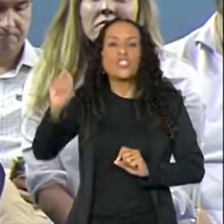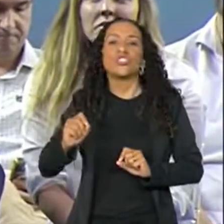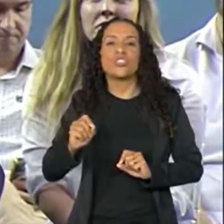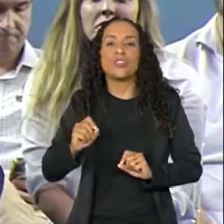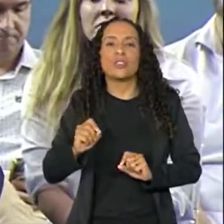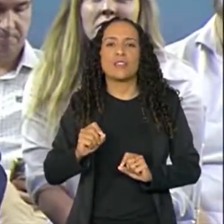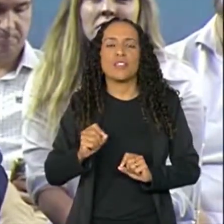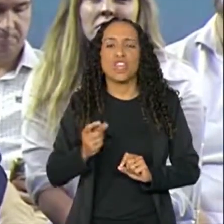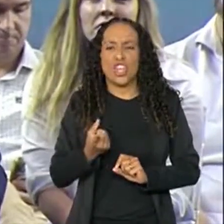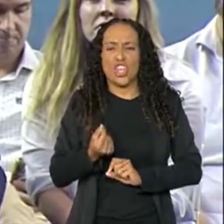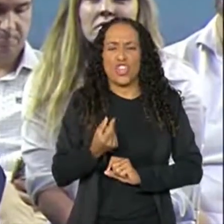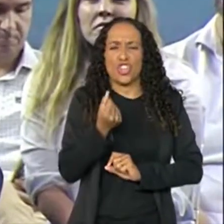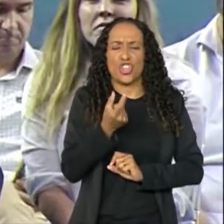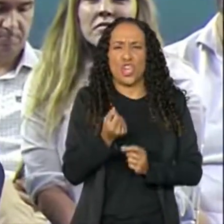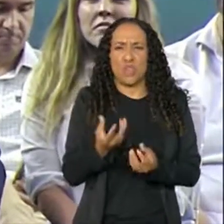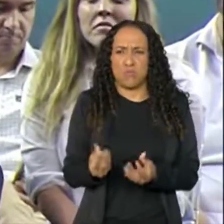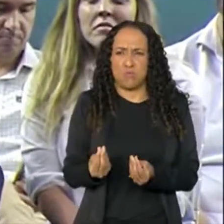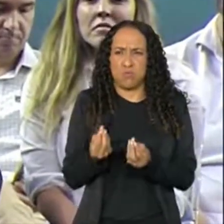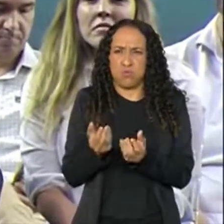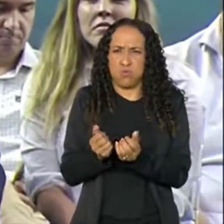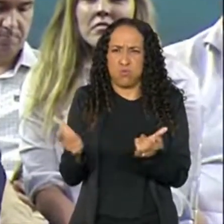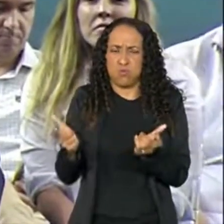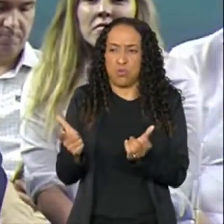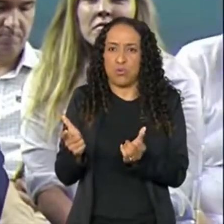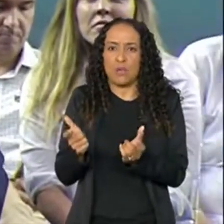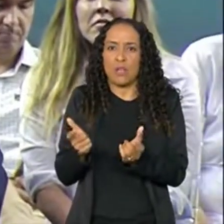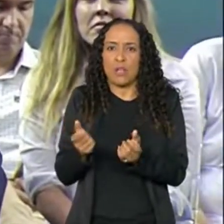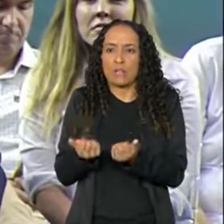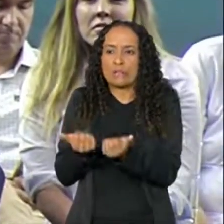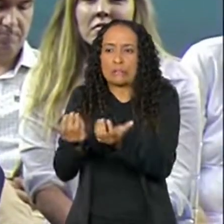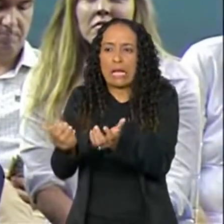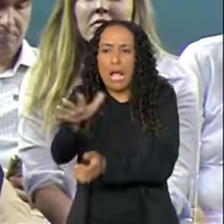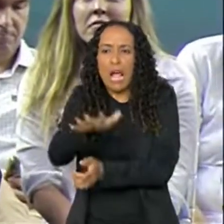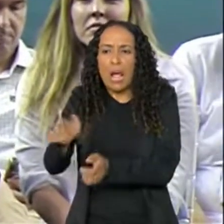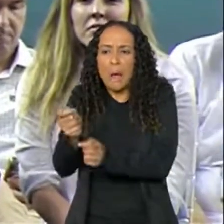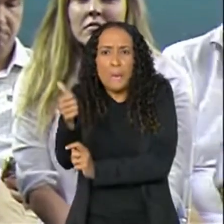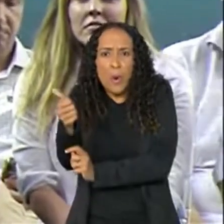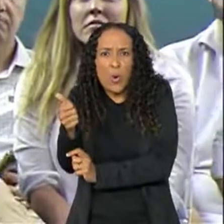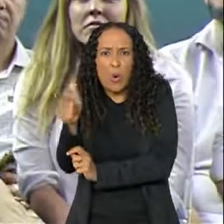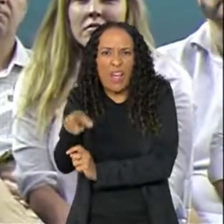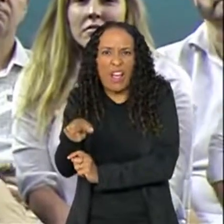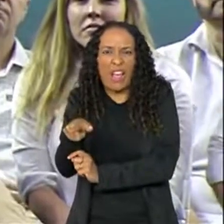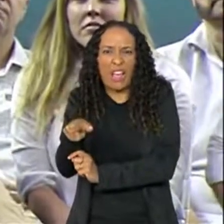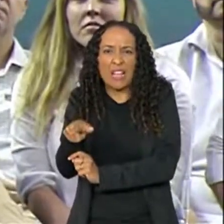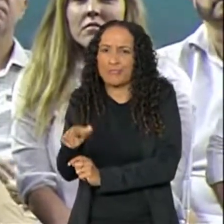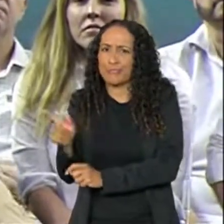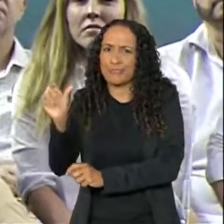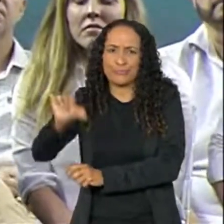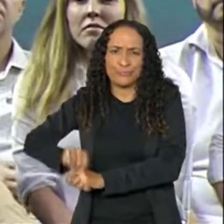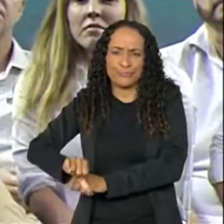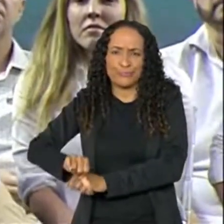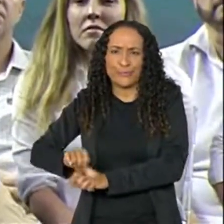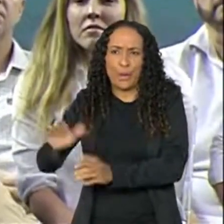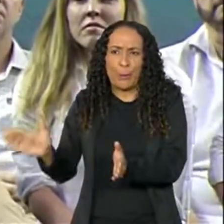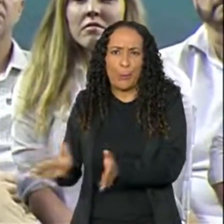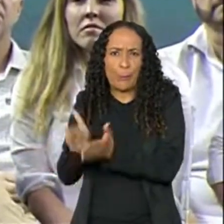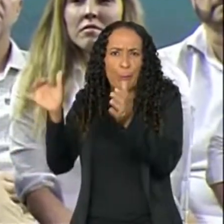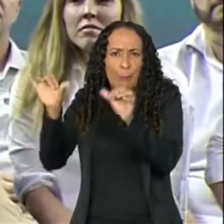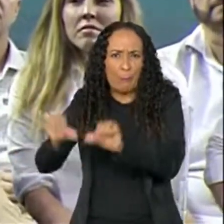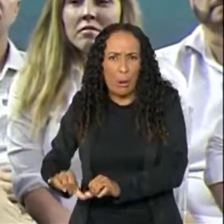muito dinheiro na mão de poucos significa miséria, empobrecimento,